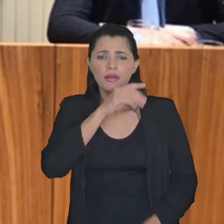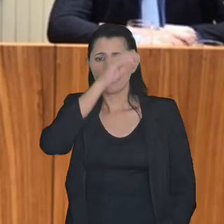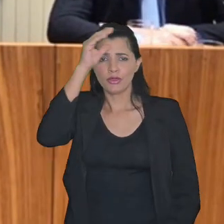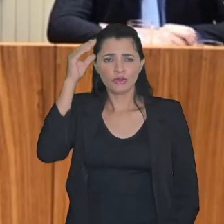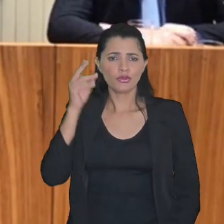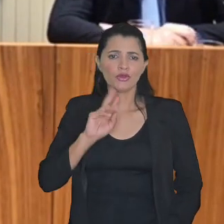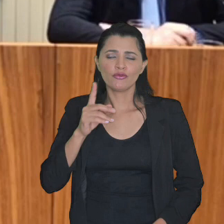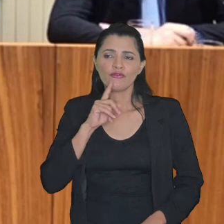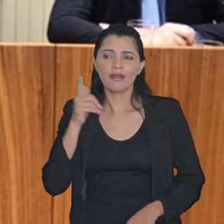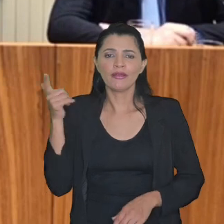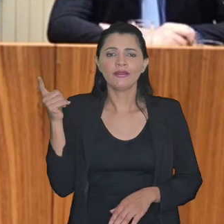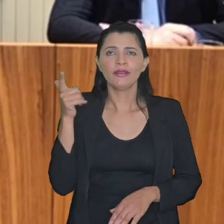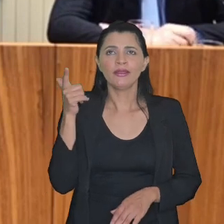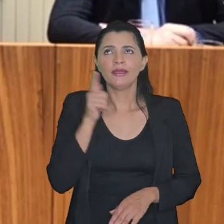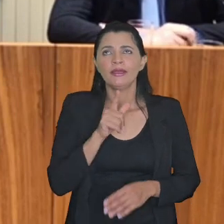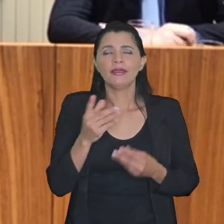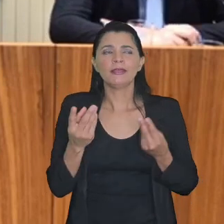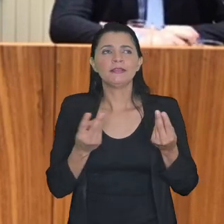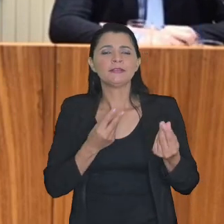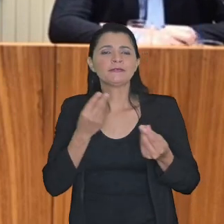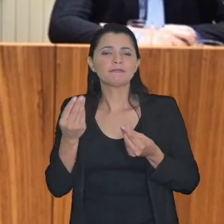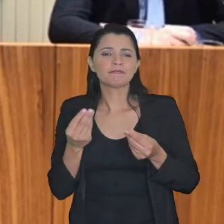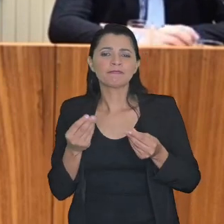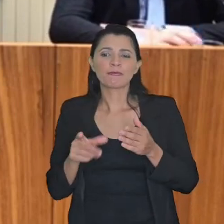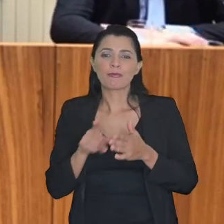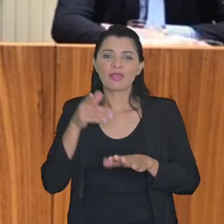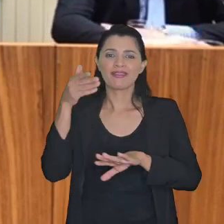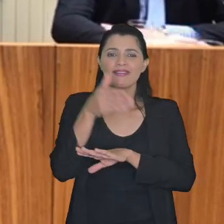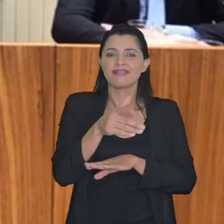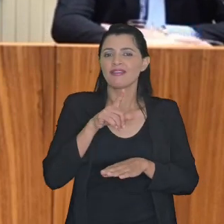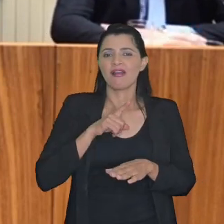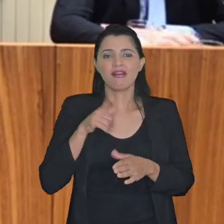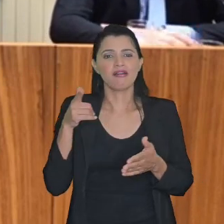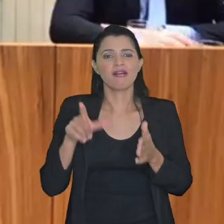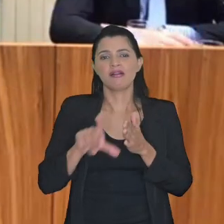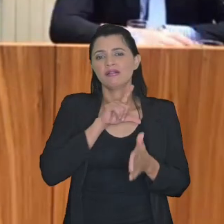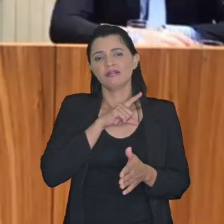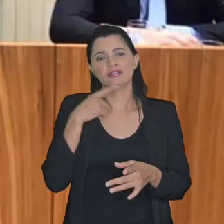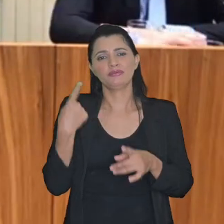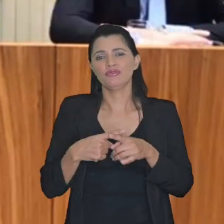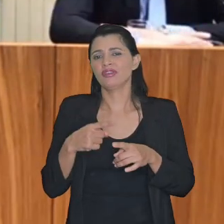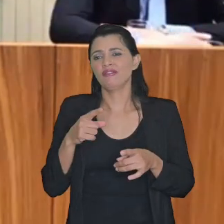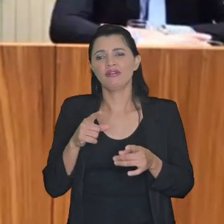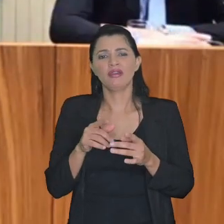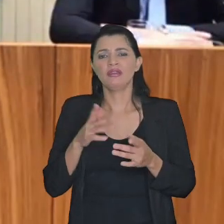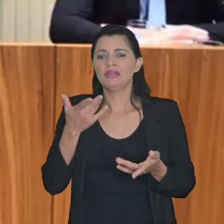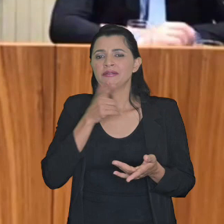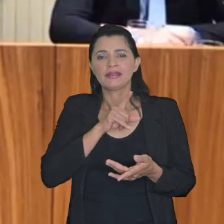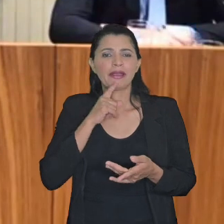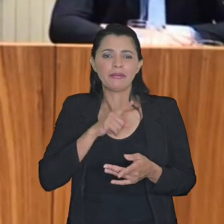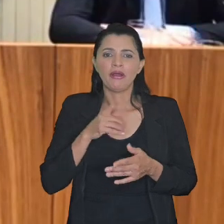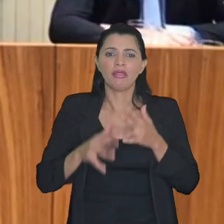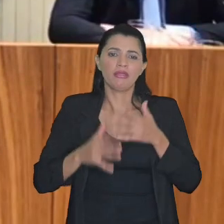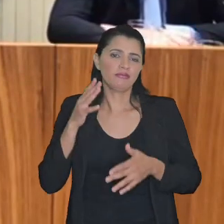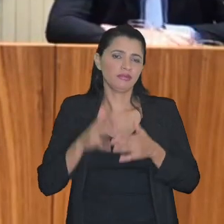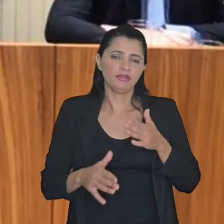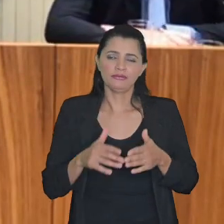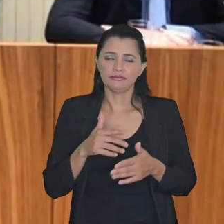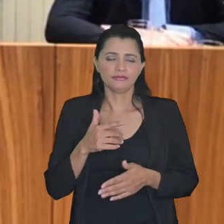cliente não vai ter um ganho em entrar antes com o pedido porque vai acabar congestionando não tem jeito